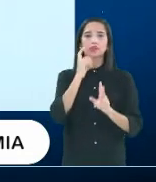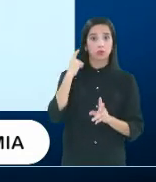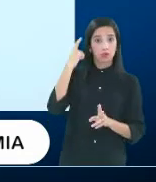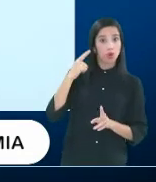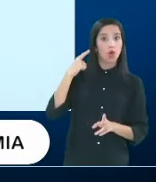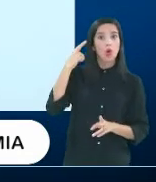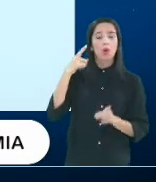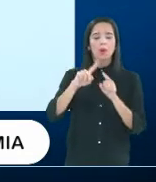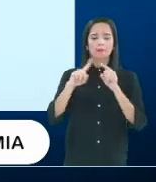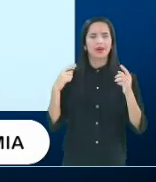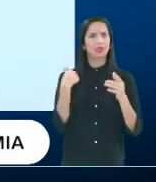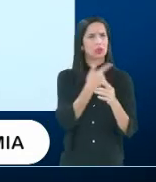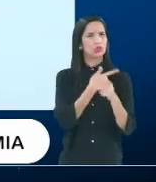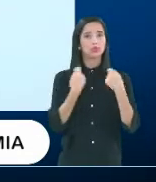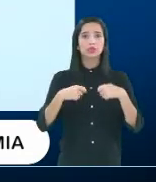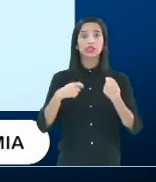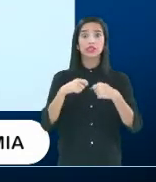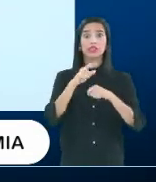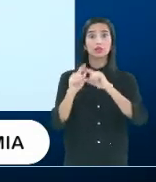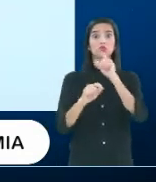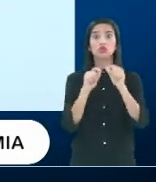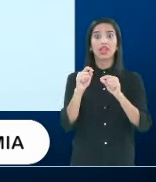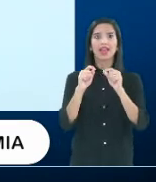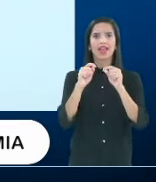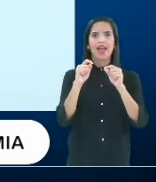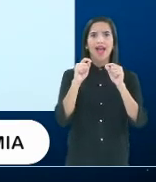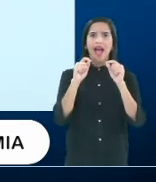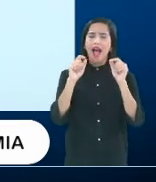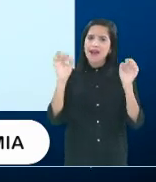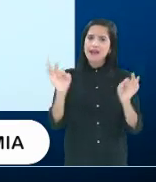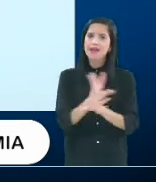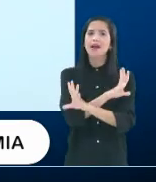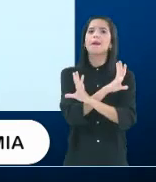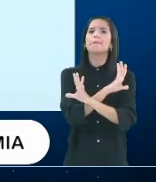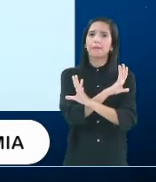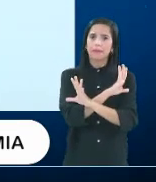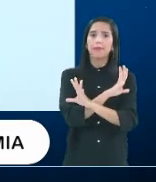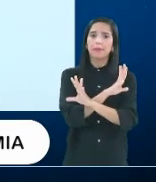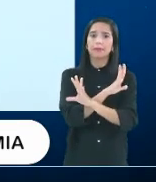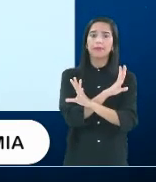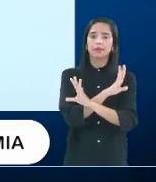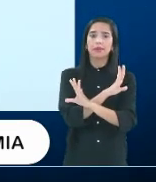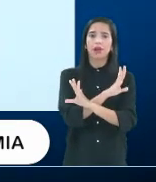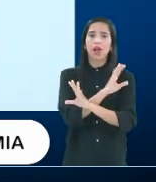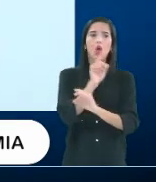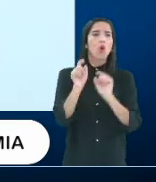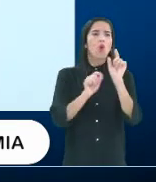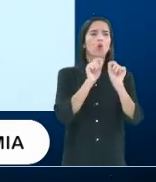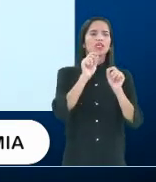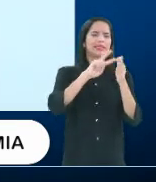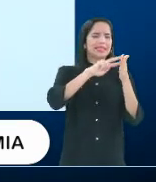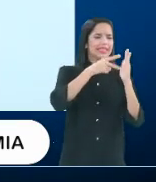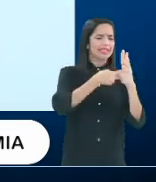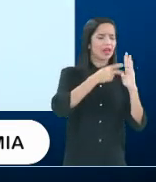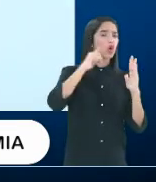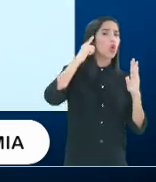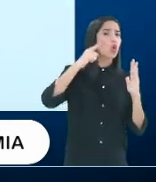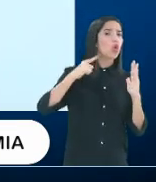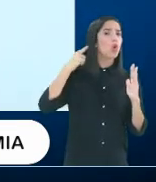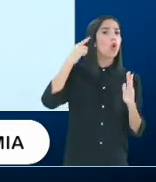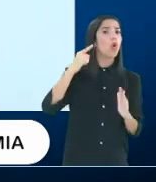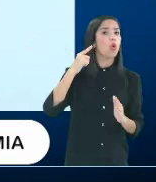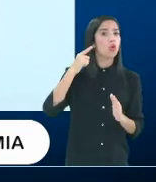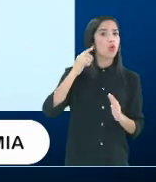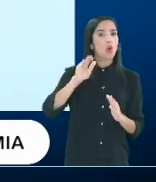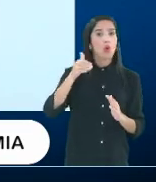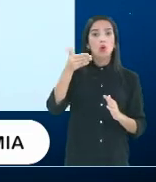preciso a gente desconstruir isso, né? Que mesmo o que é considerado loucura é quando há a